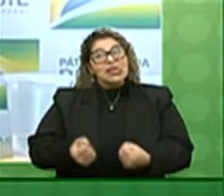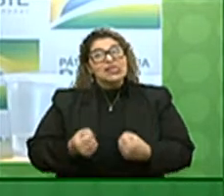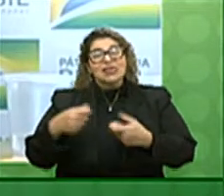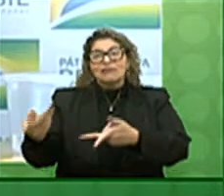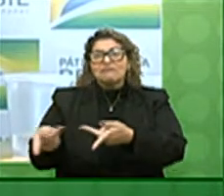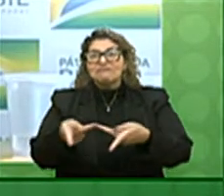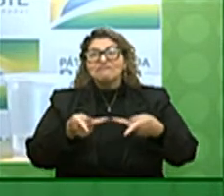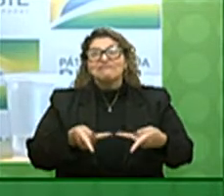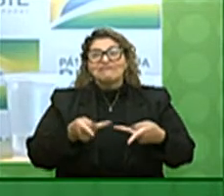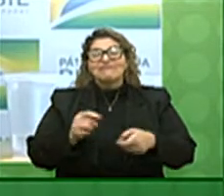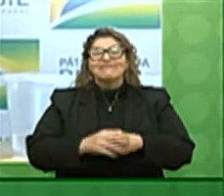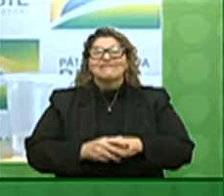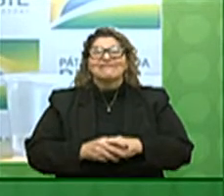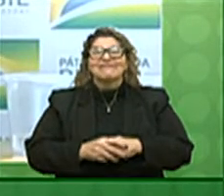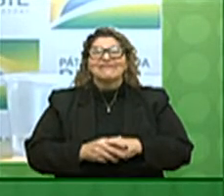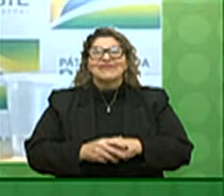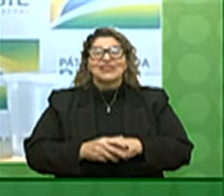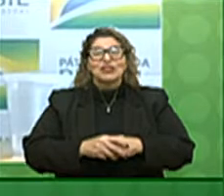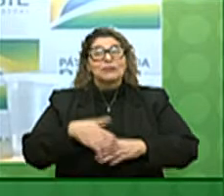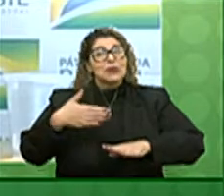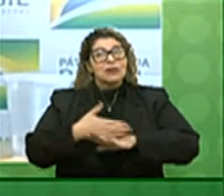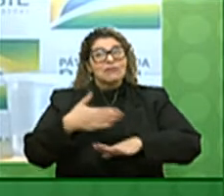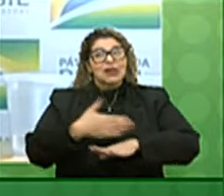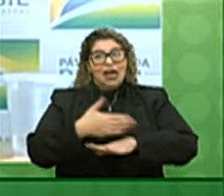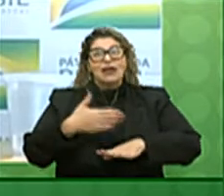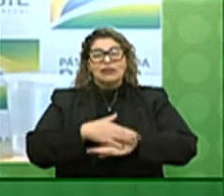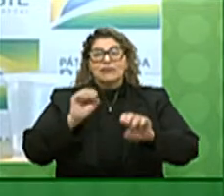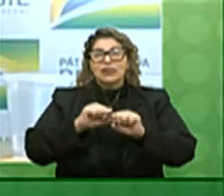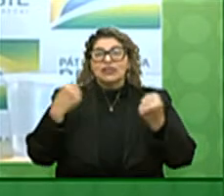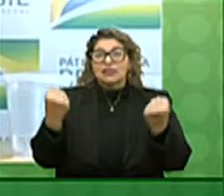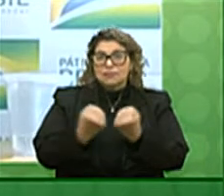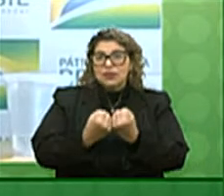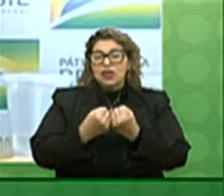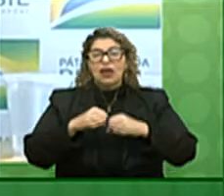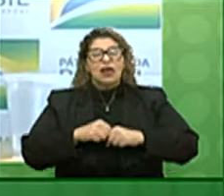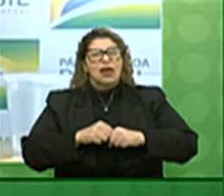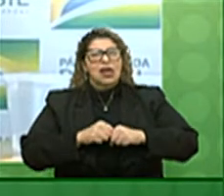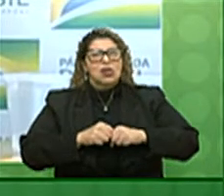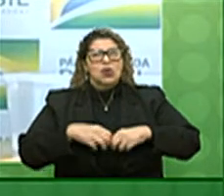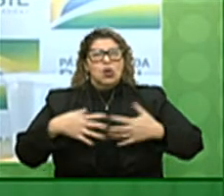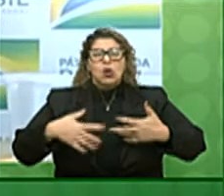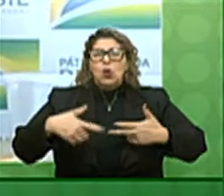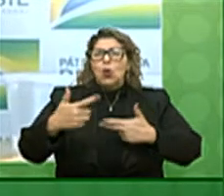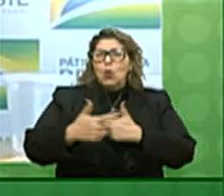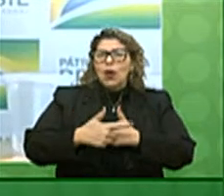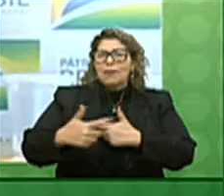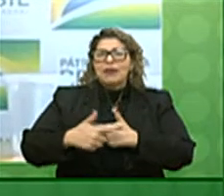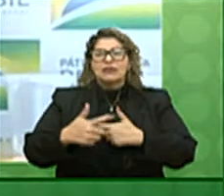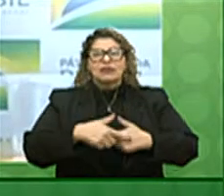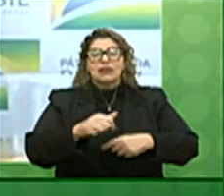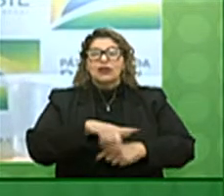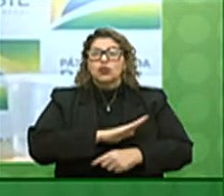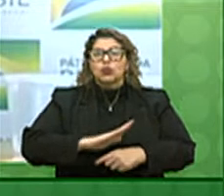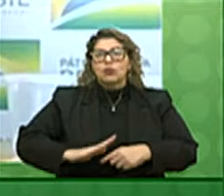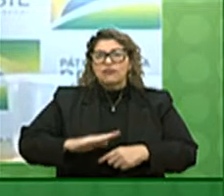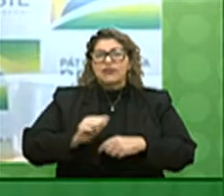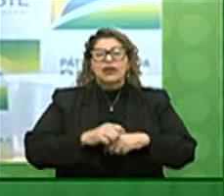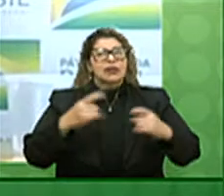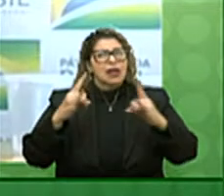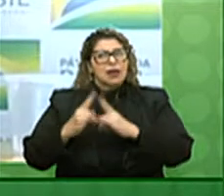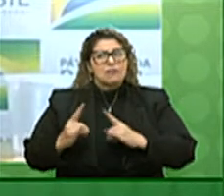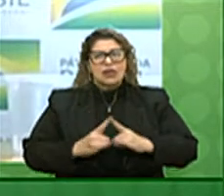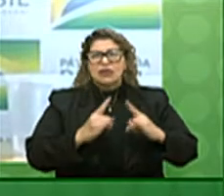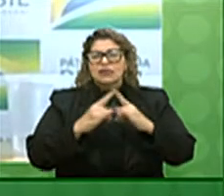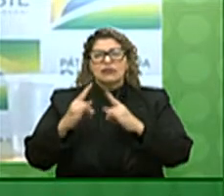convite para participar dessa conferência com legisladores e representantes das entidades de